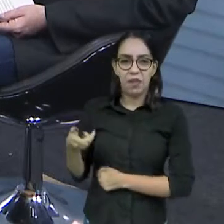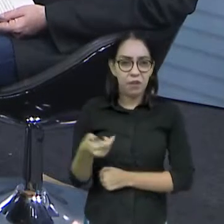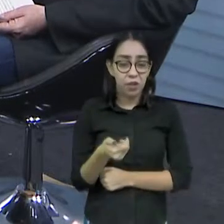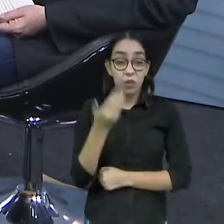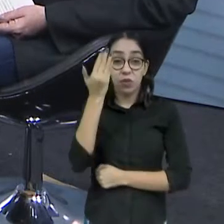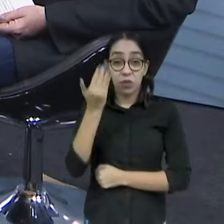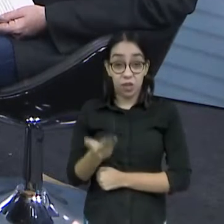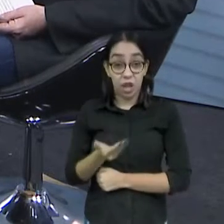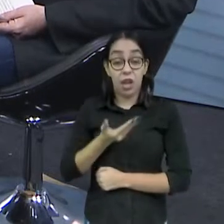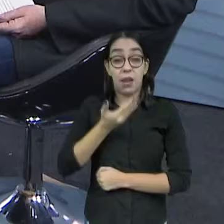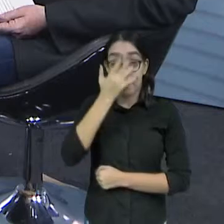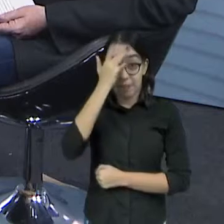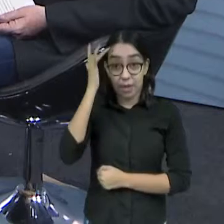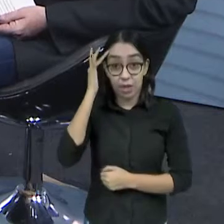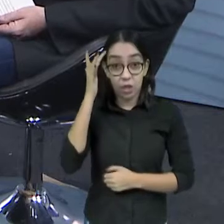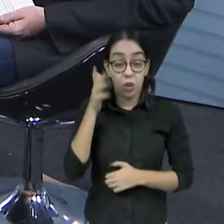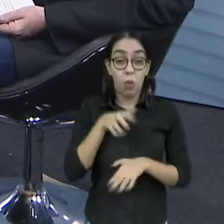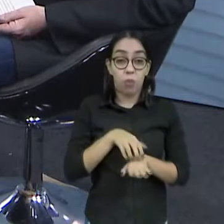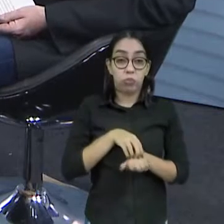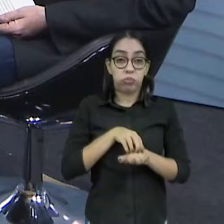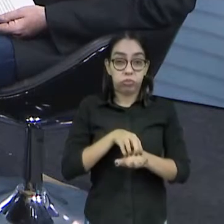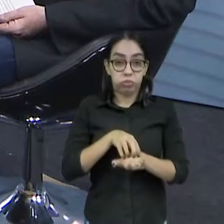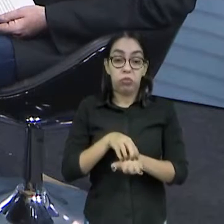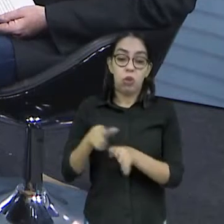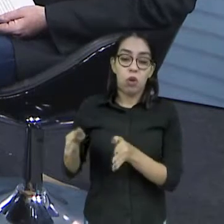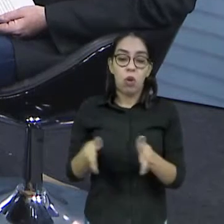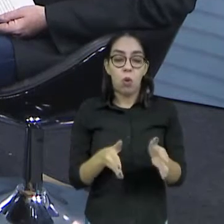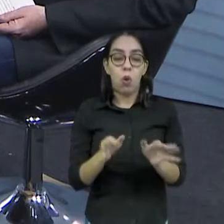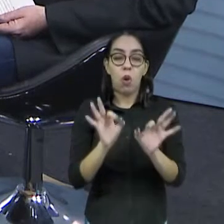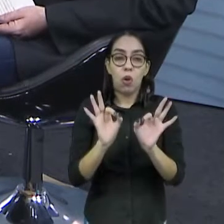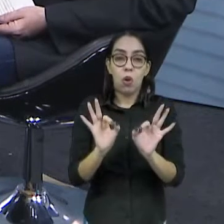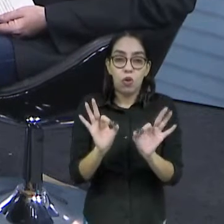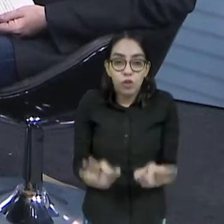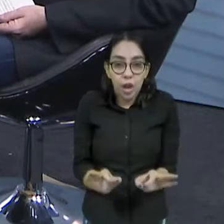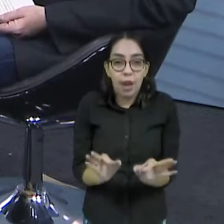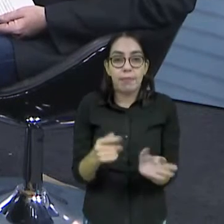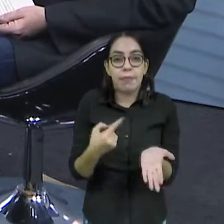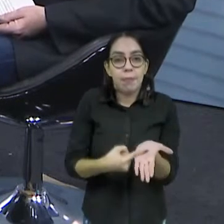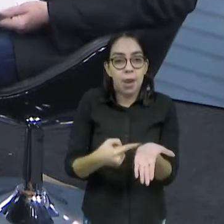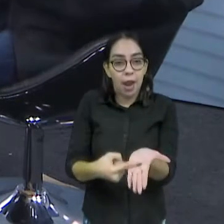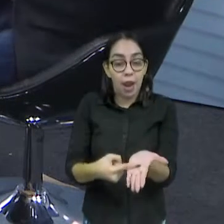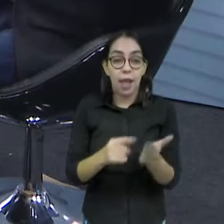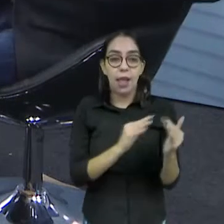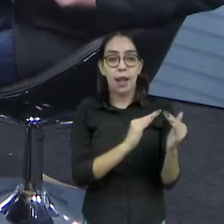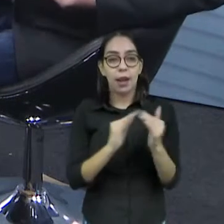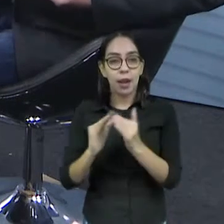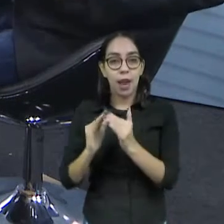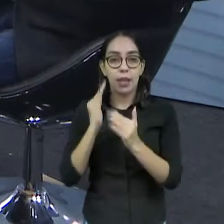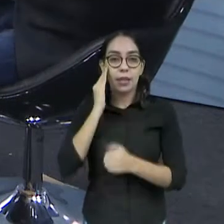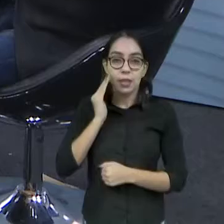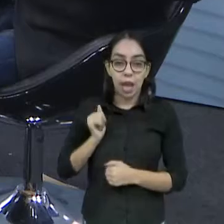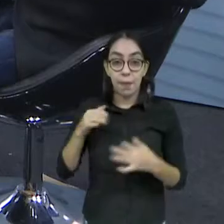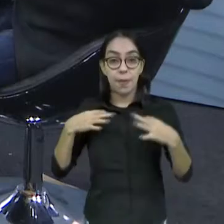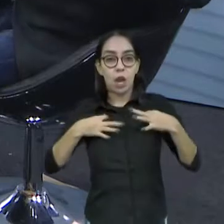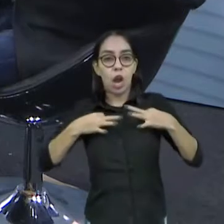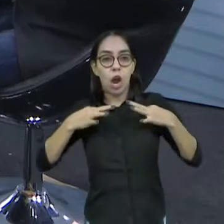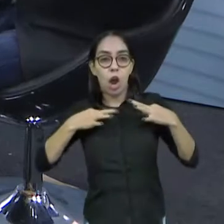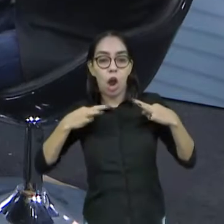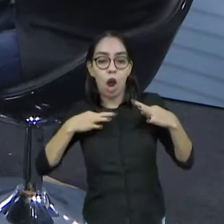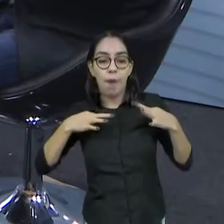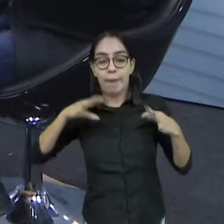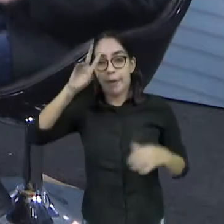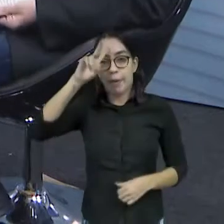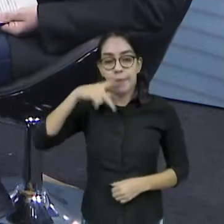rota definida, ele já é conhecido pelas residências, ele usa uma farda, ele é devido a mim. Quer dizer,